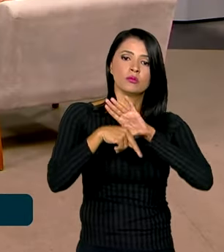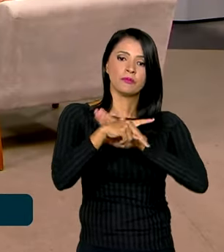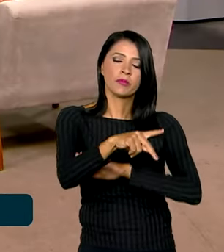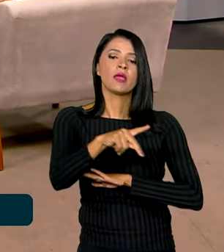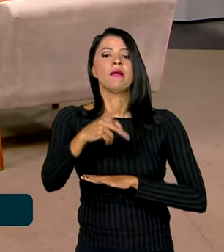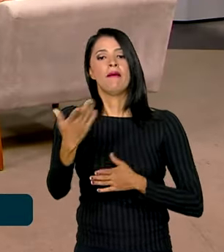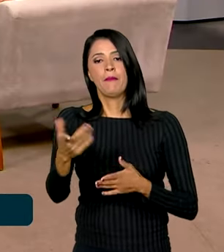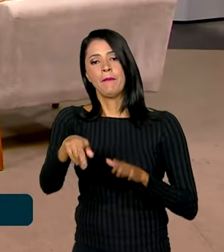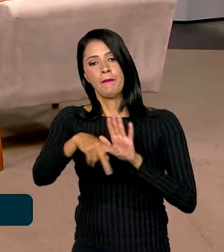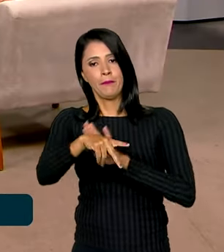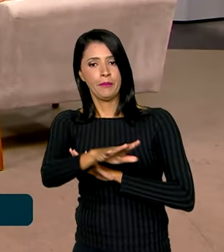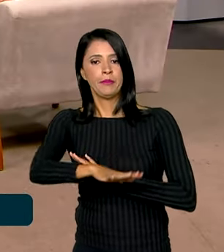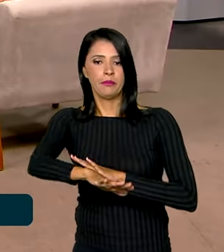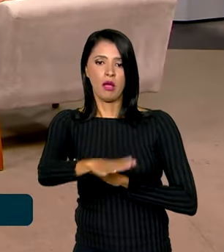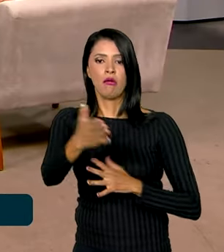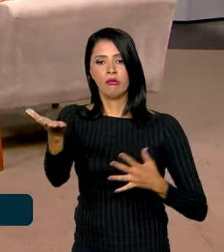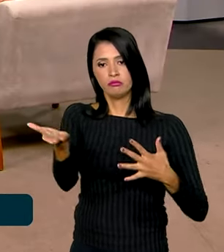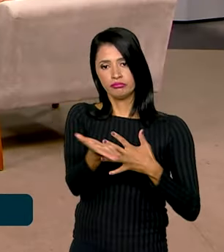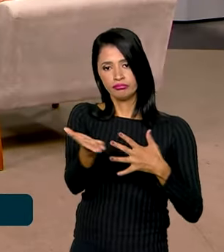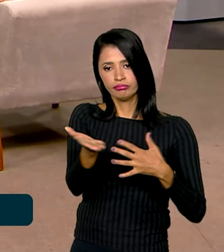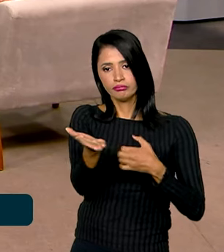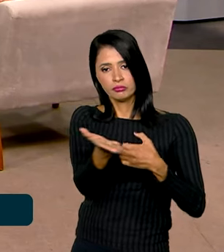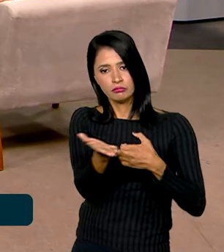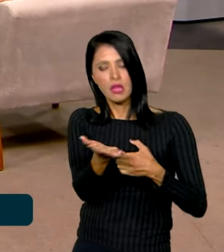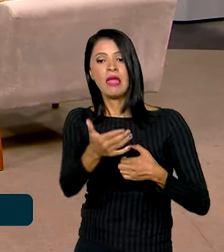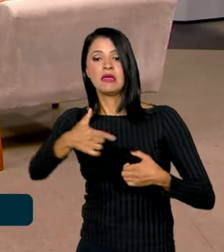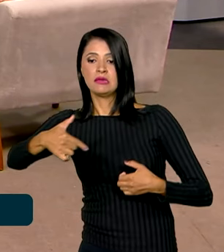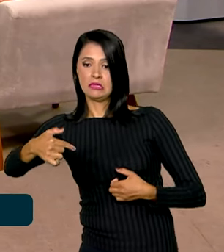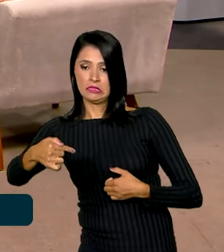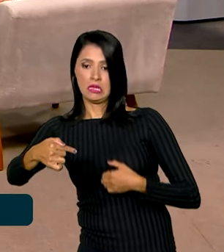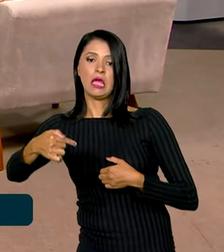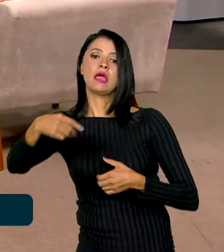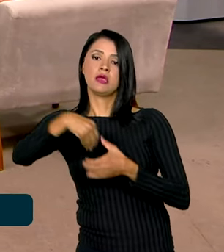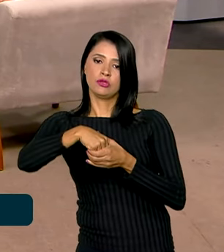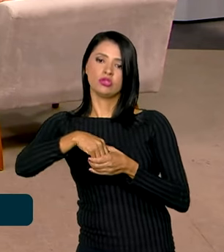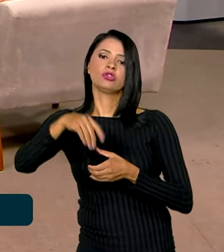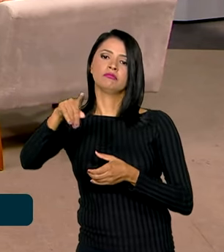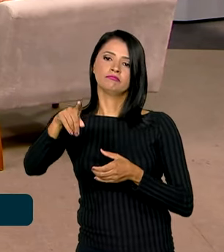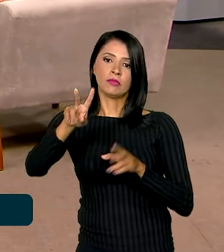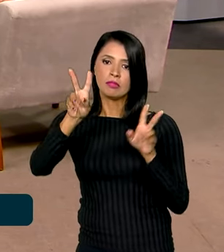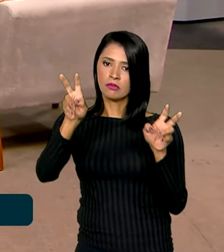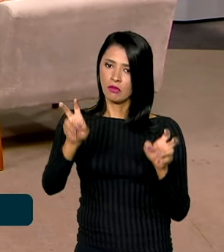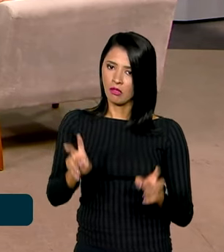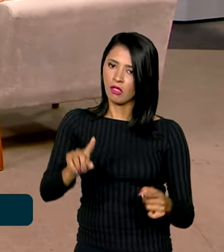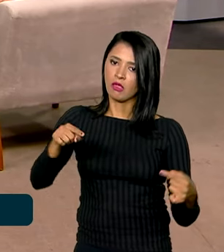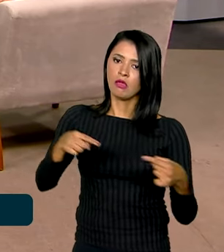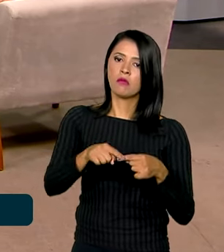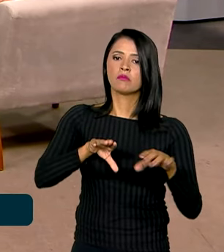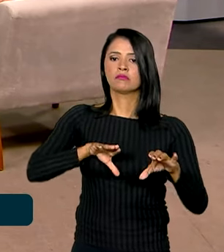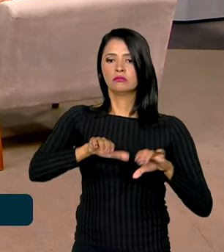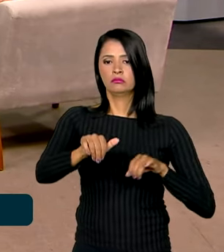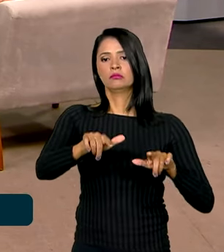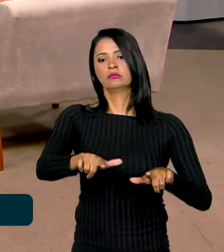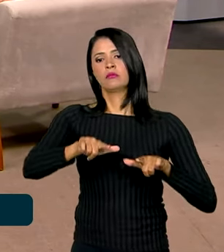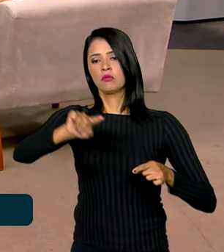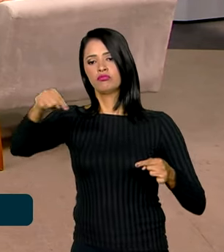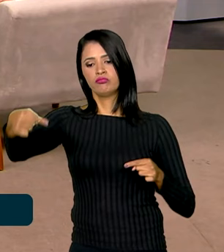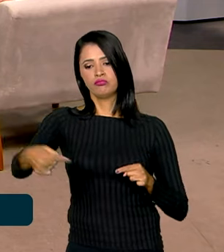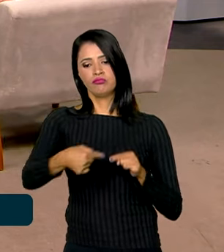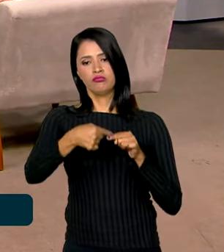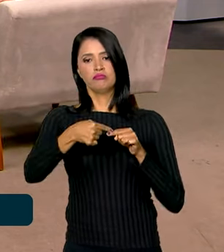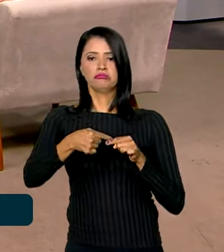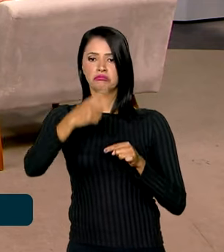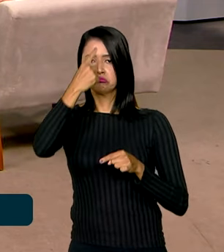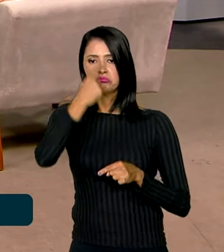para carreira de nível intermediário e sete que são para eixos mais temáticos, efetivamente associados à formação, à